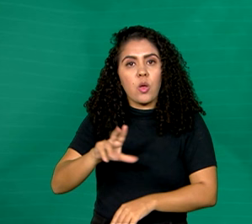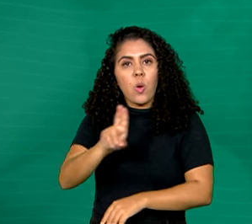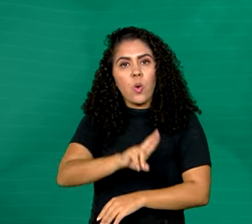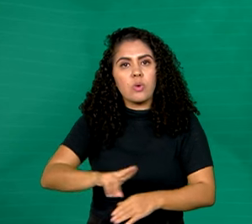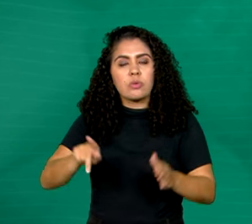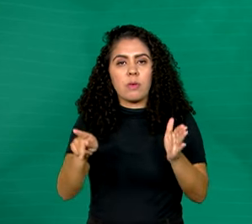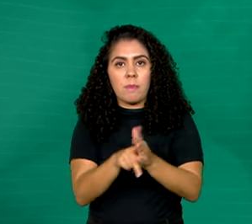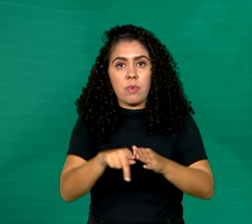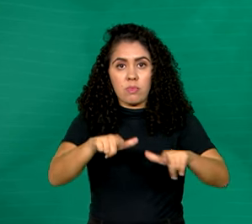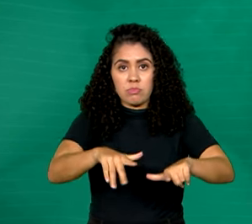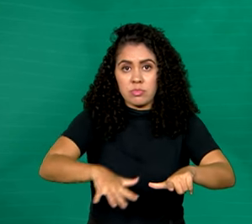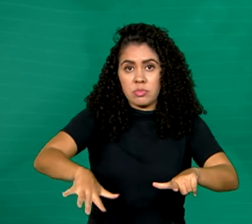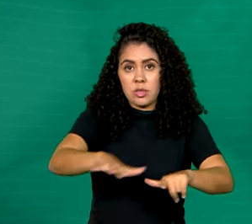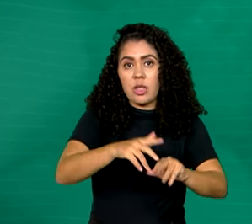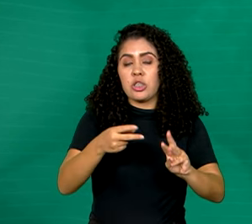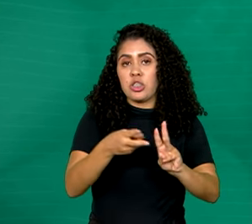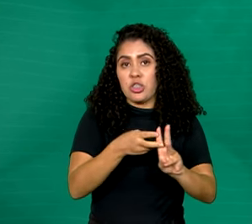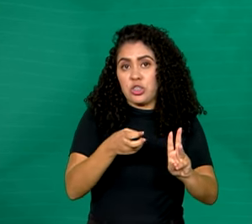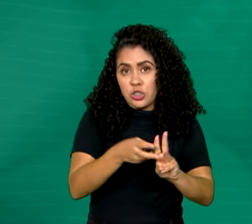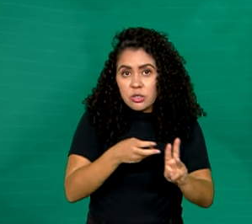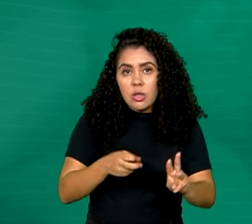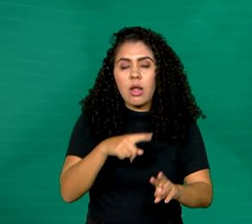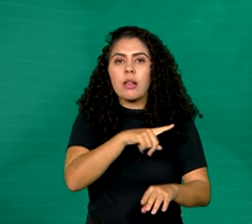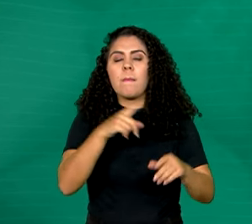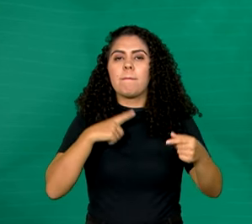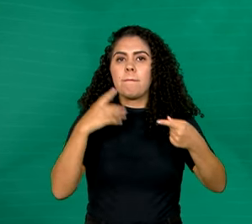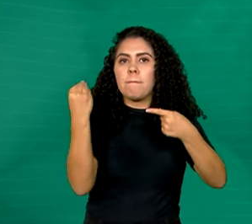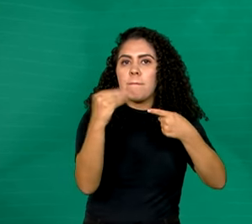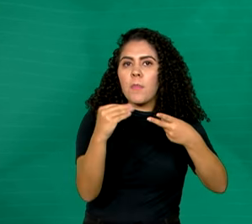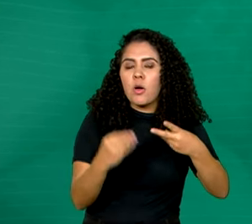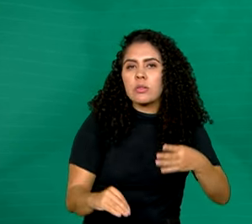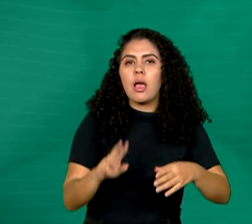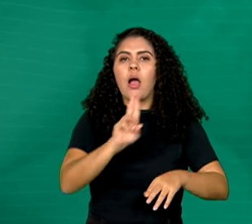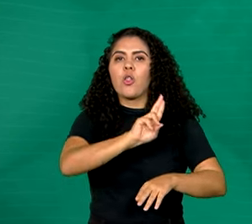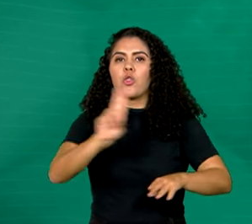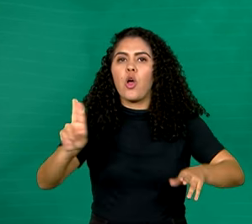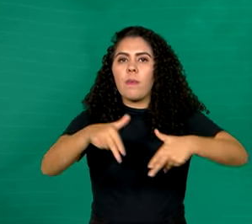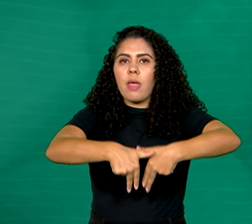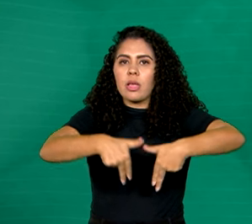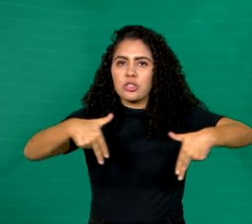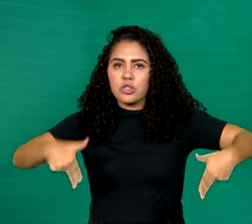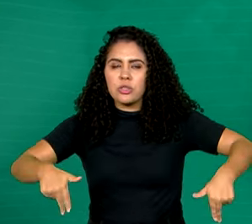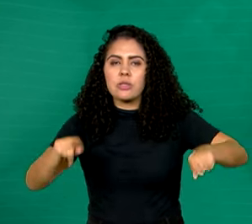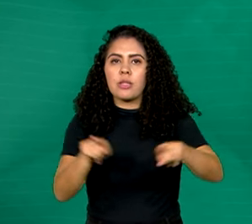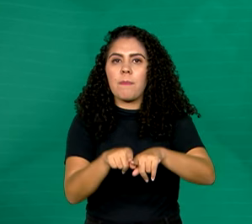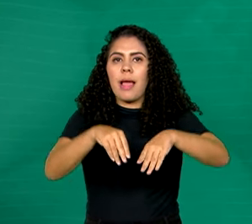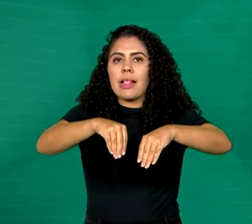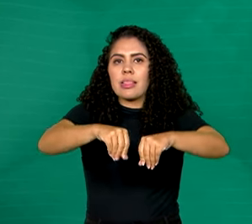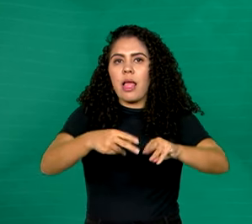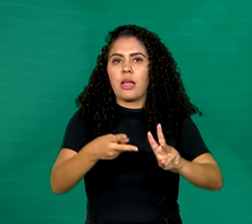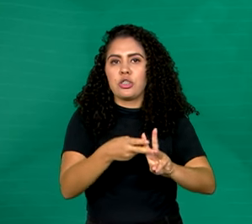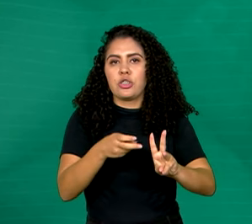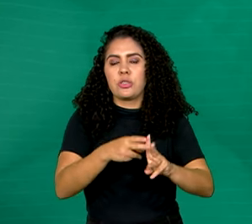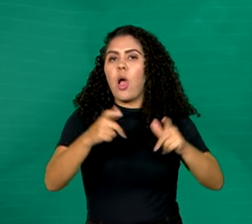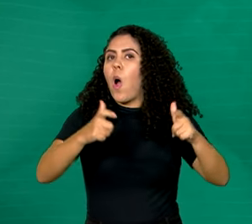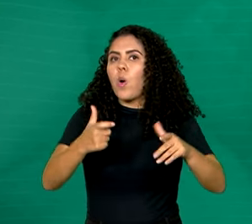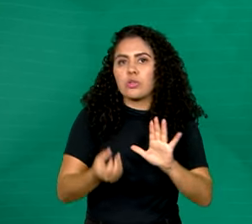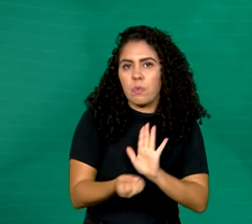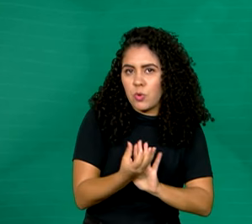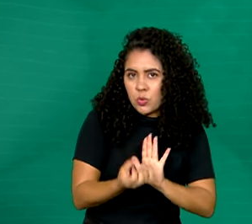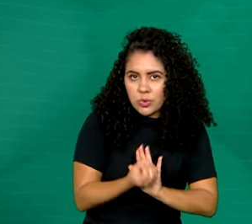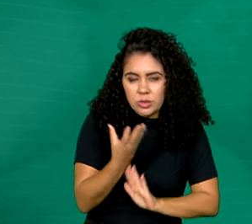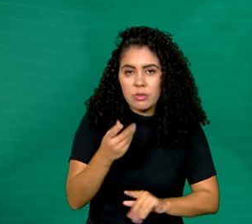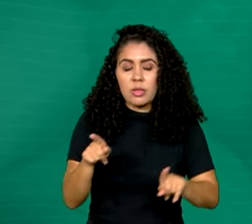agricultor indígena. Ele vai informar os nomes da etnia e da terra indígena onde foi produzido. A